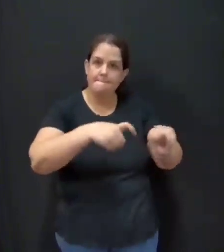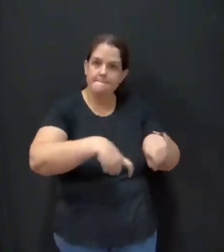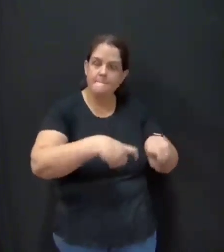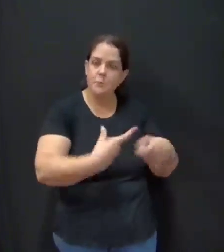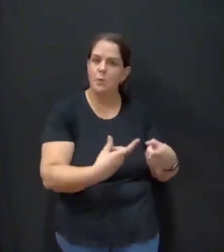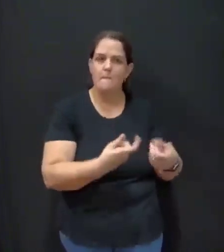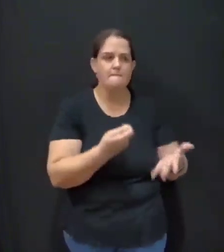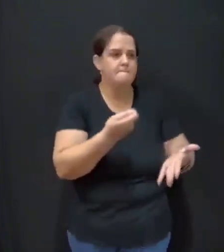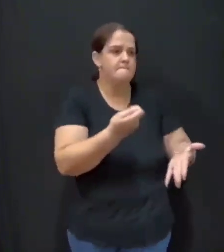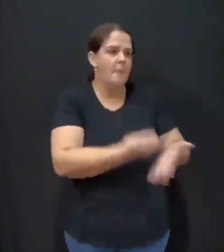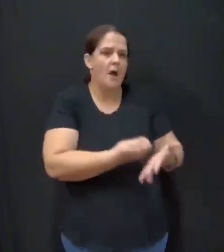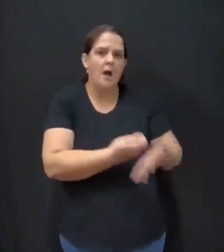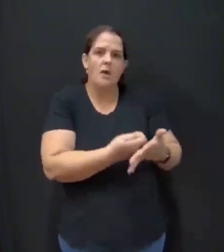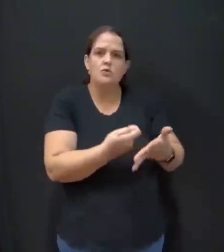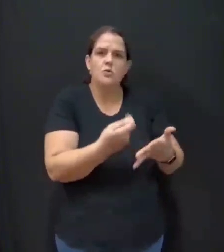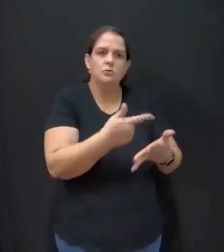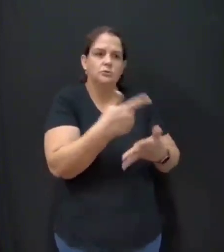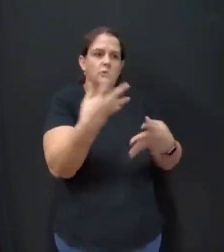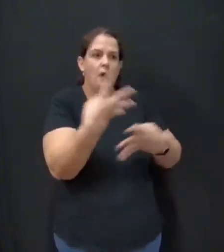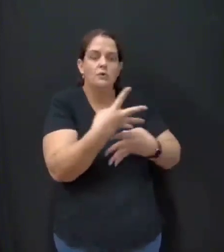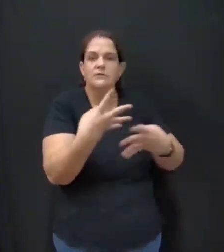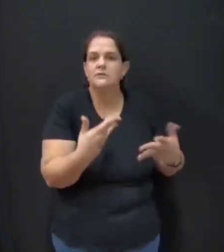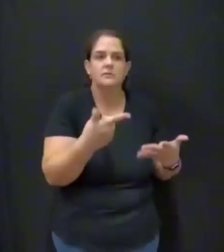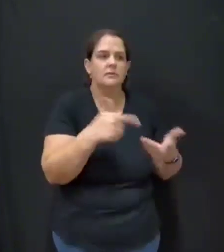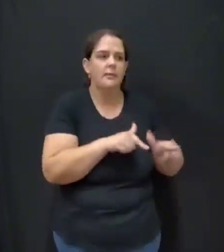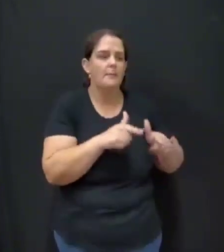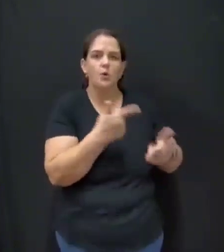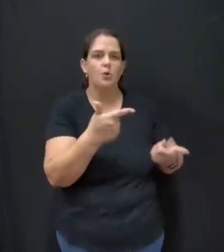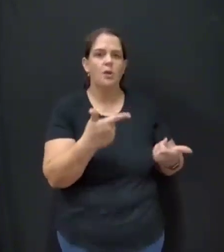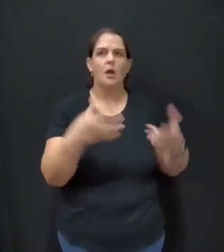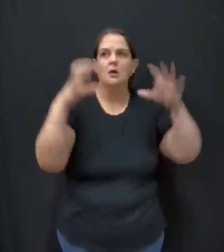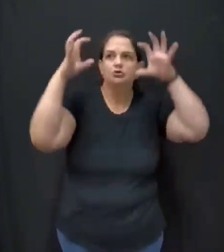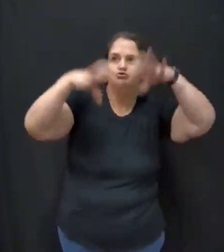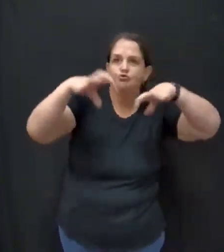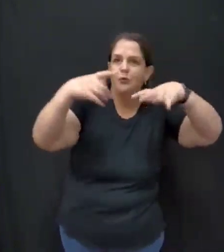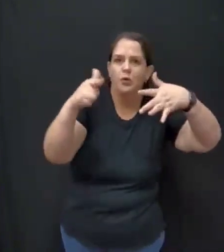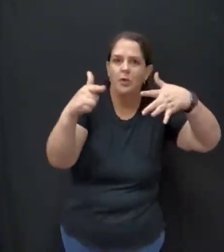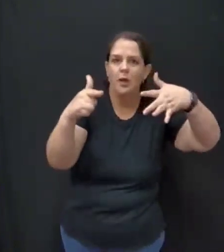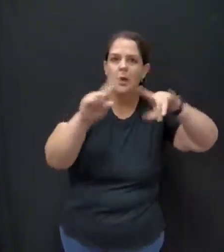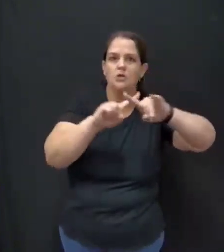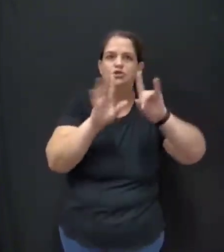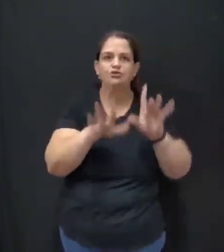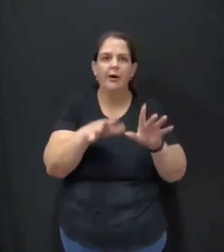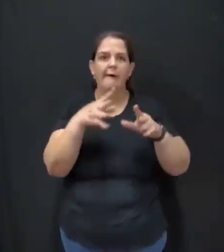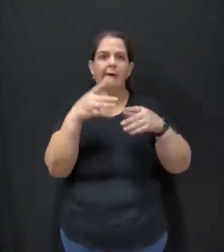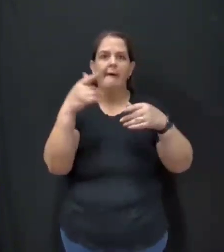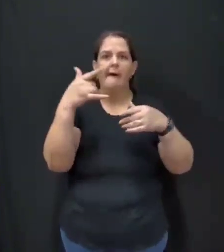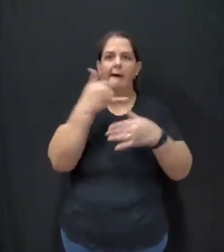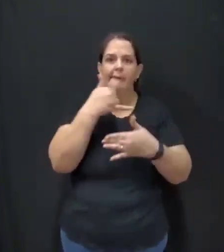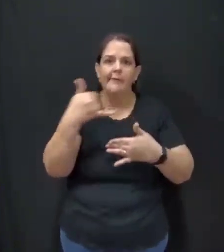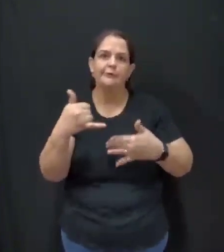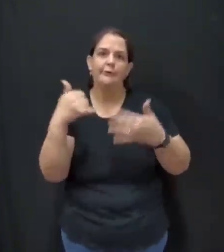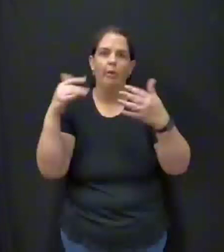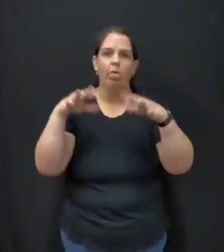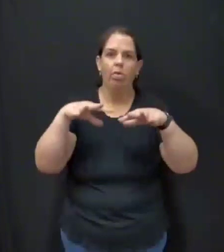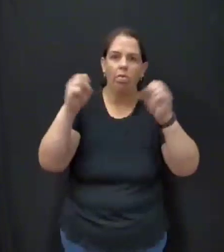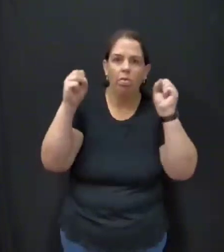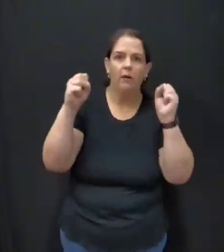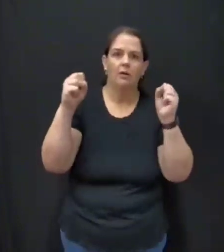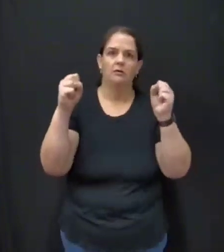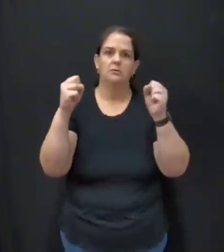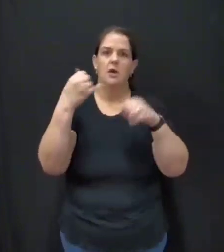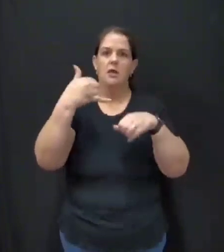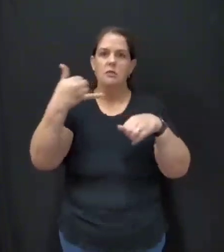tem. Nem tem temporal, não tem intempere e a energia cai, a energia oscila e dá